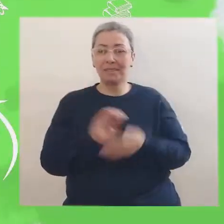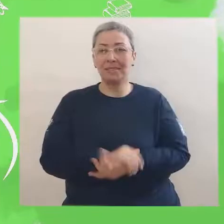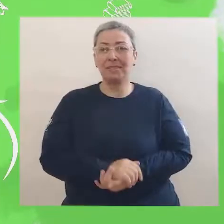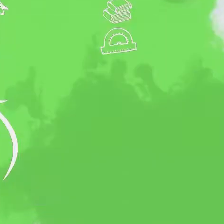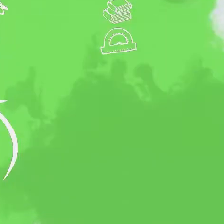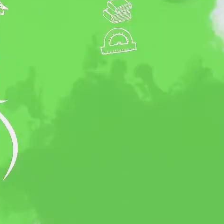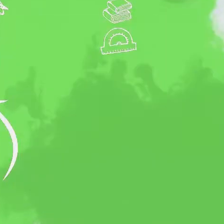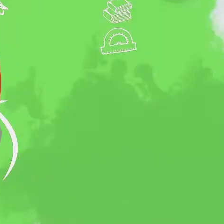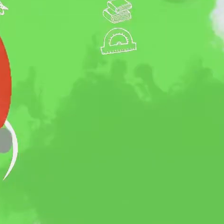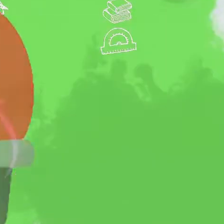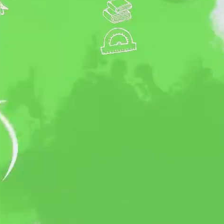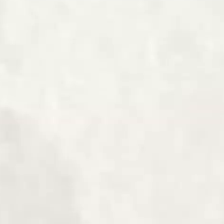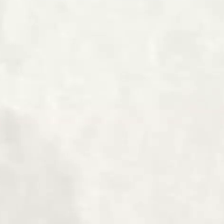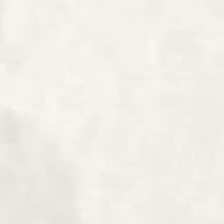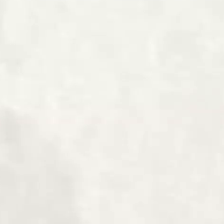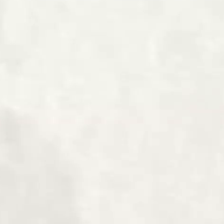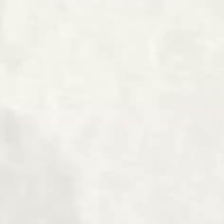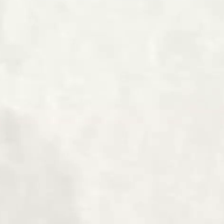Bye, bye.